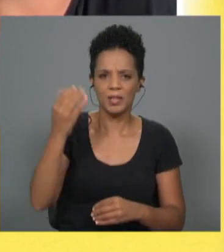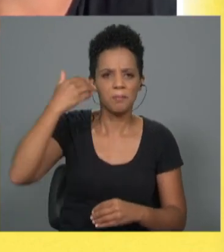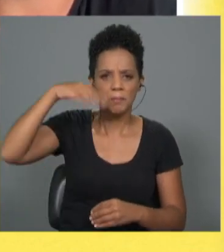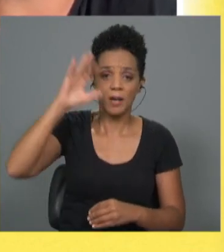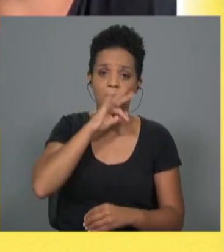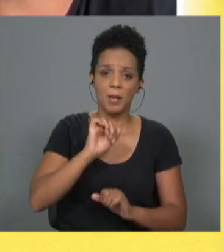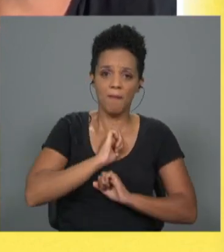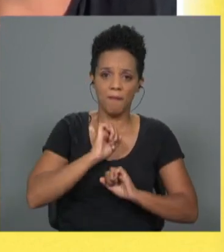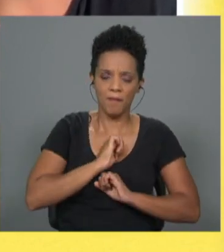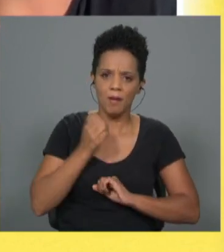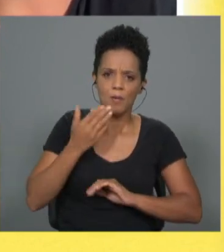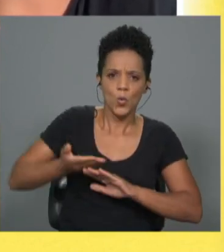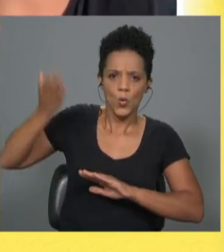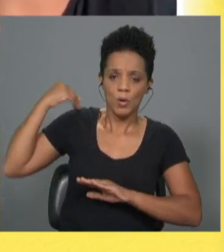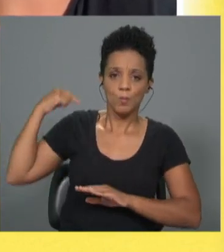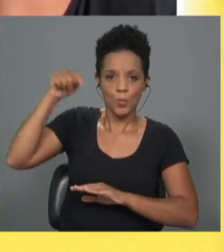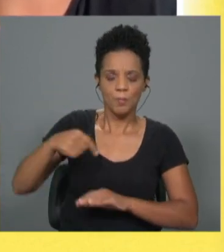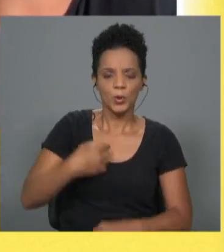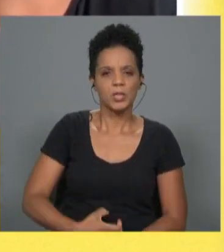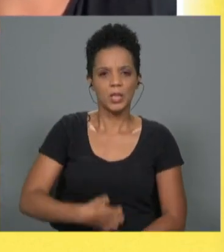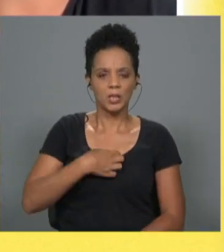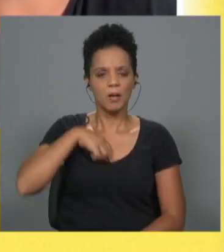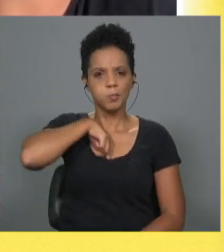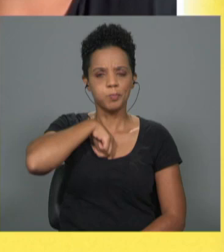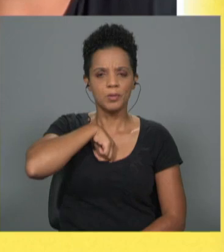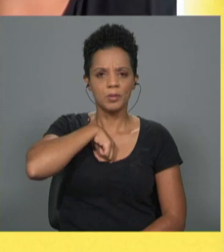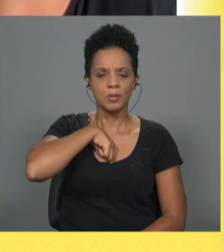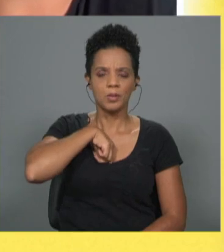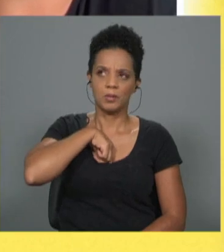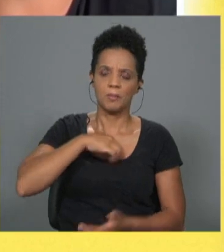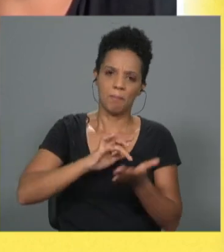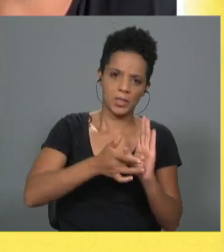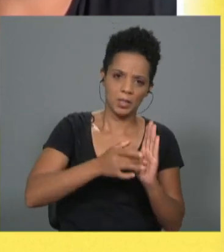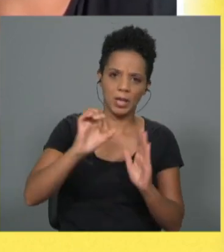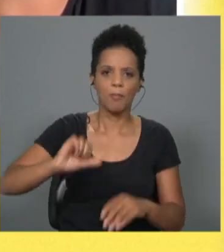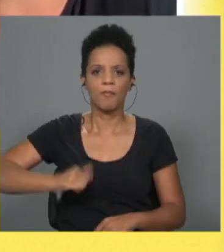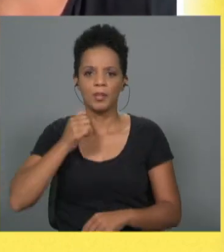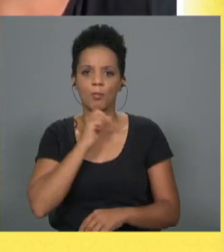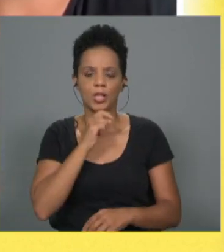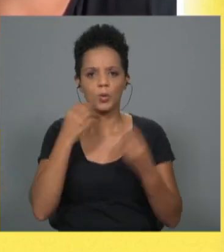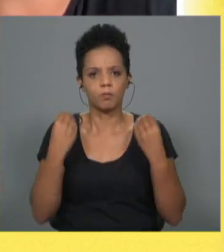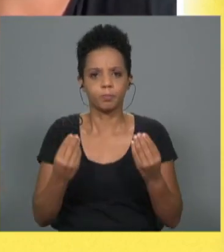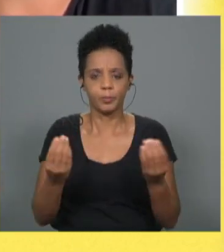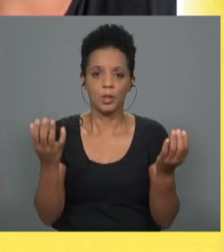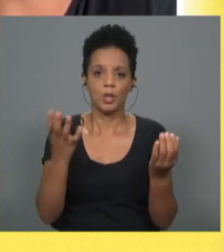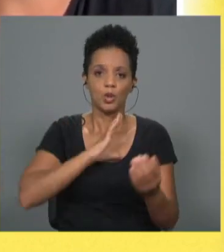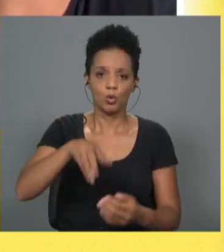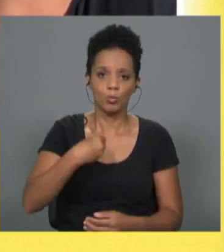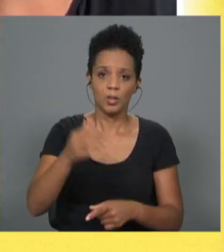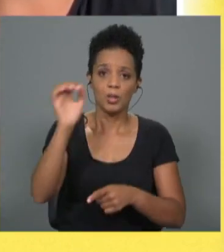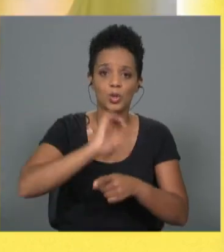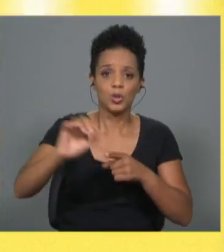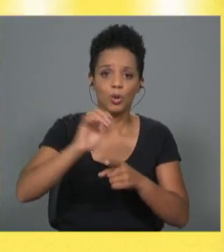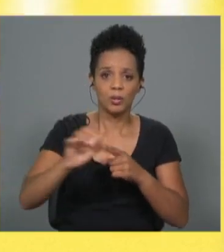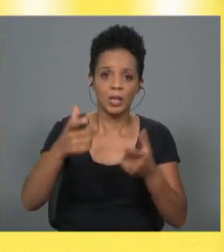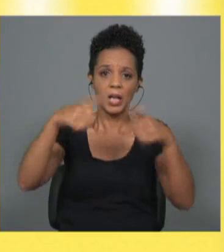família veio cá há muito tempo, e então eu sempre sentia que tanto Cabo Verde como o Brasil eram as maiores oportunidades do mundo, e por sorte, ambos falam português, e